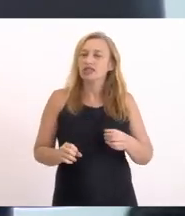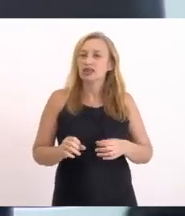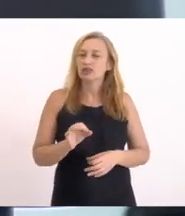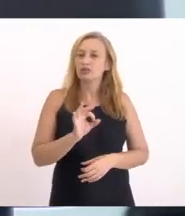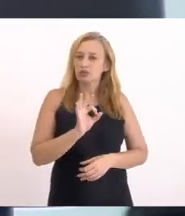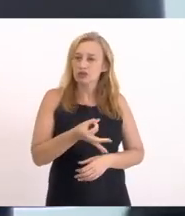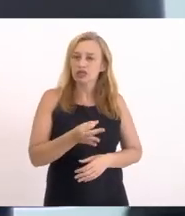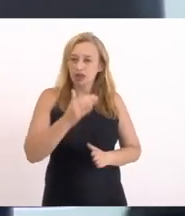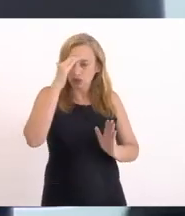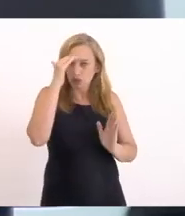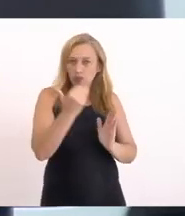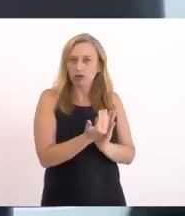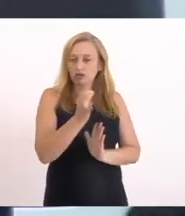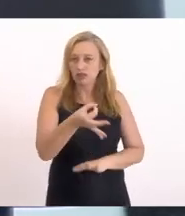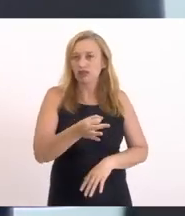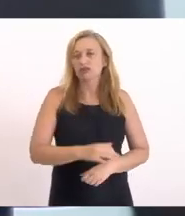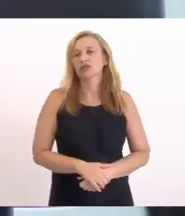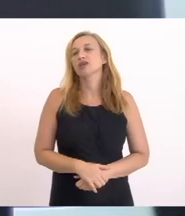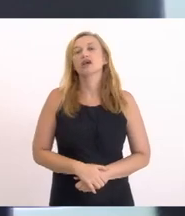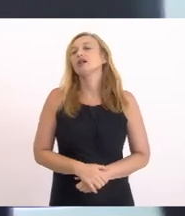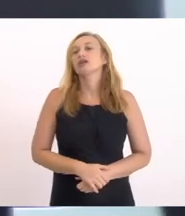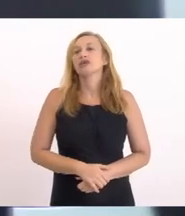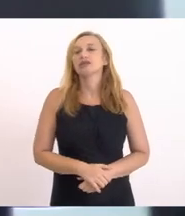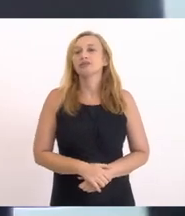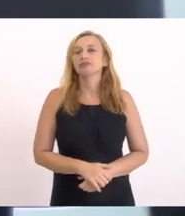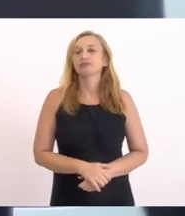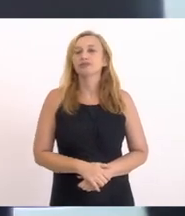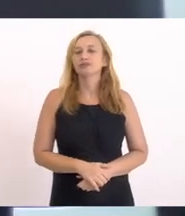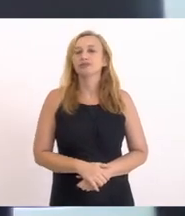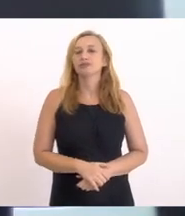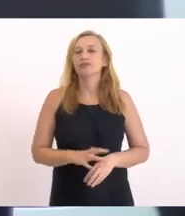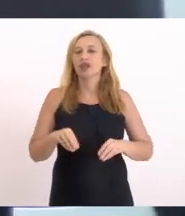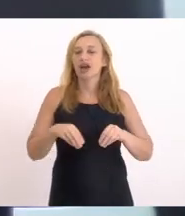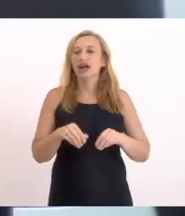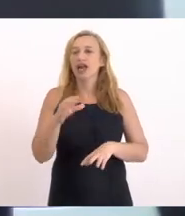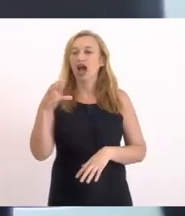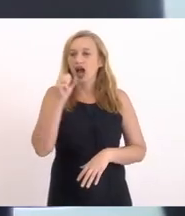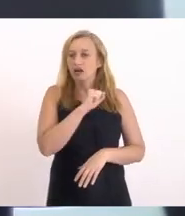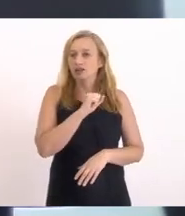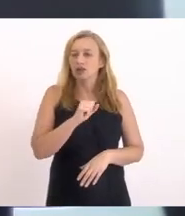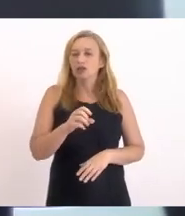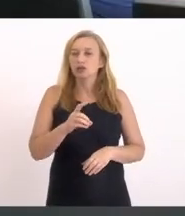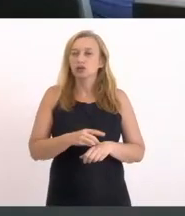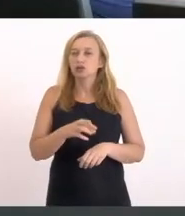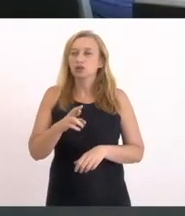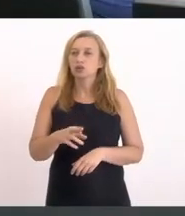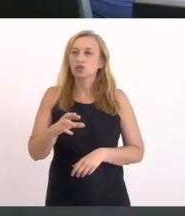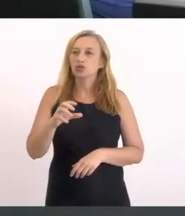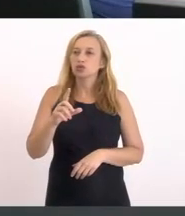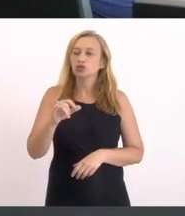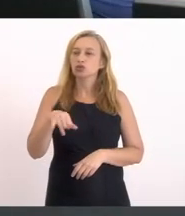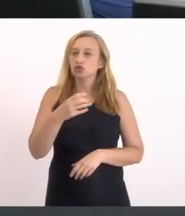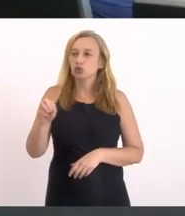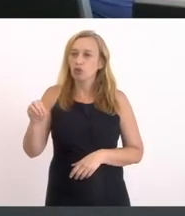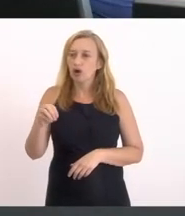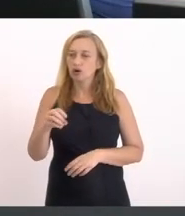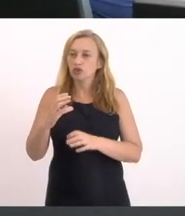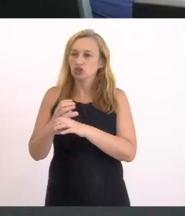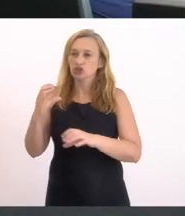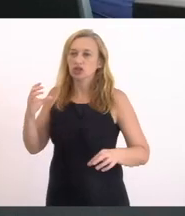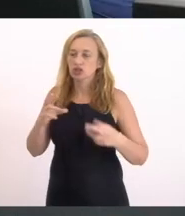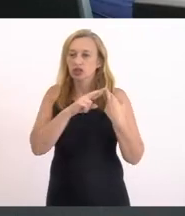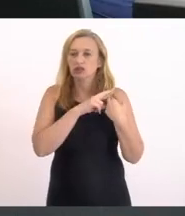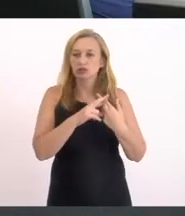Que seja duradouro Só que concluir A questão da areia Rápido O doutor João Papel Que é um engenheiro Responsável pela